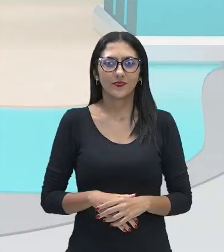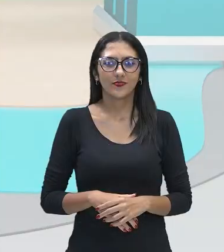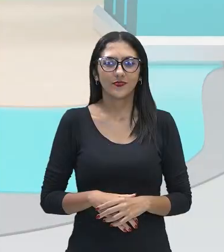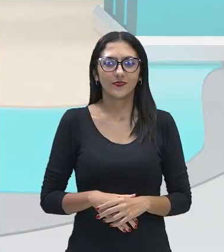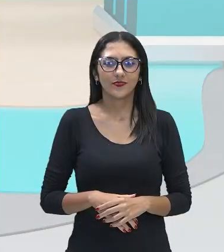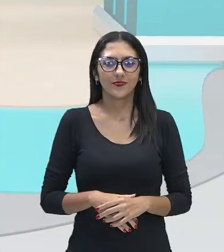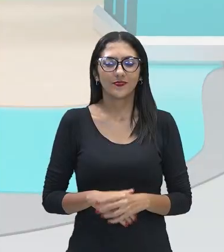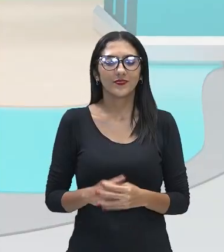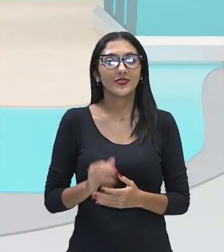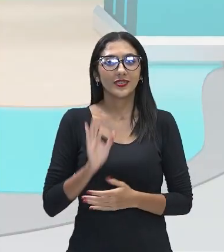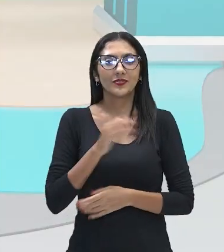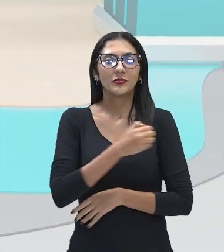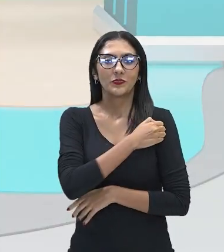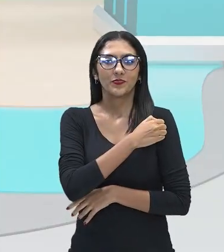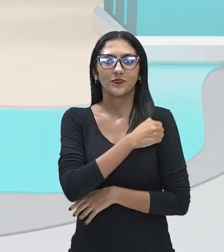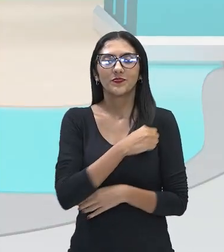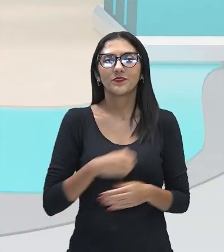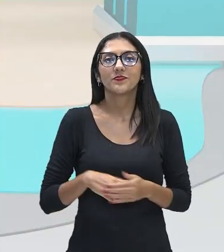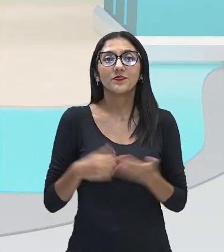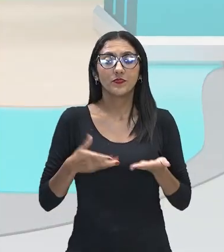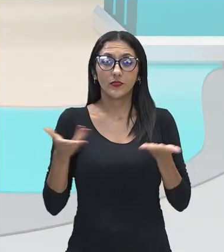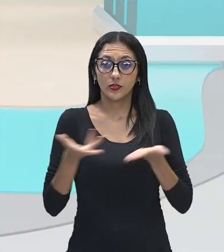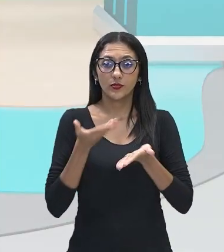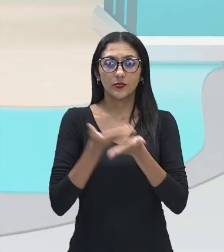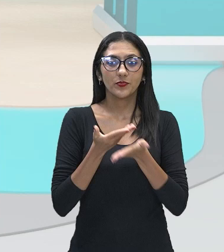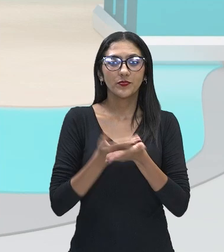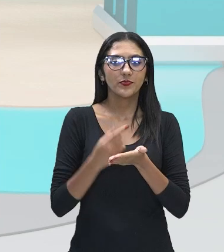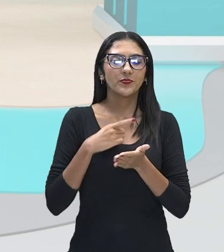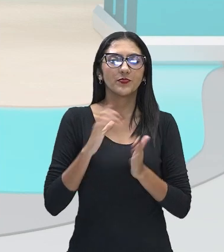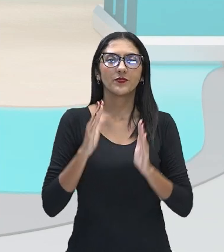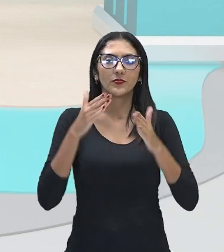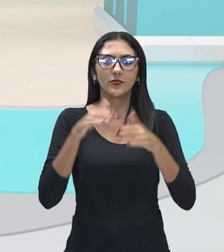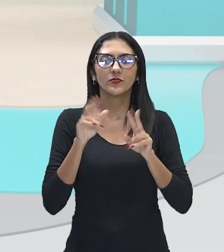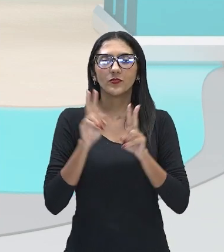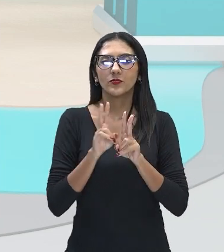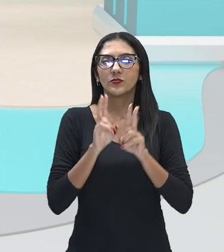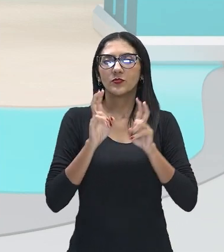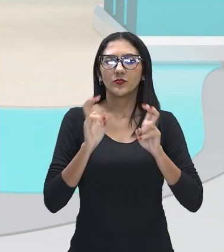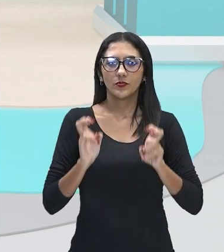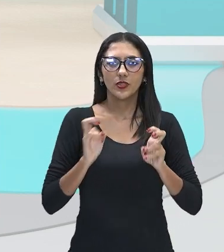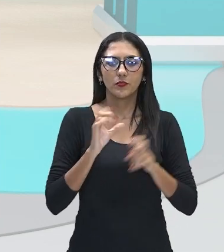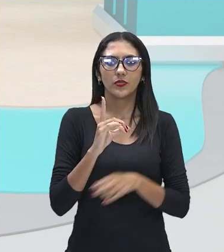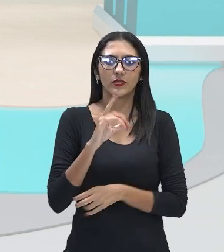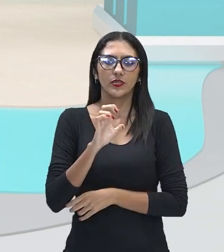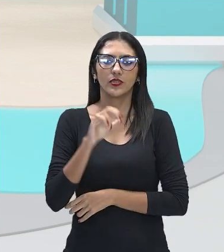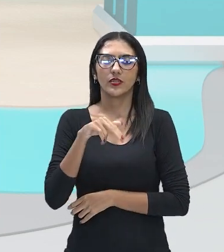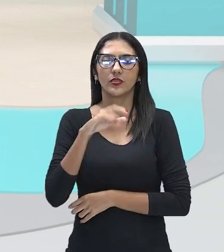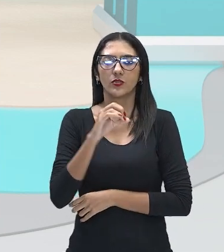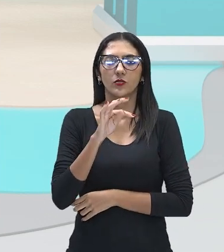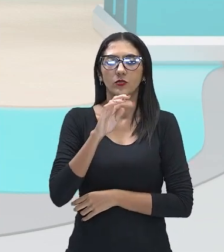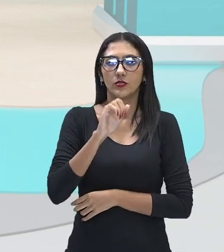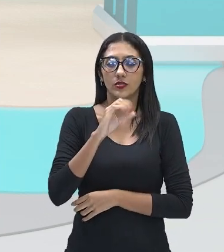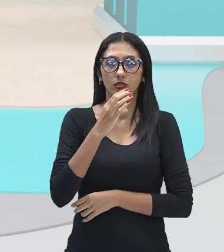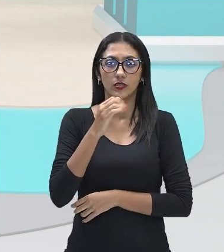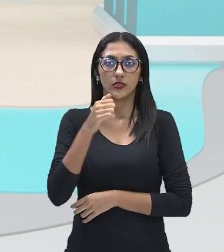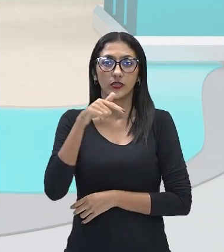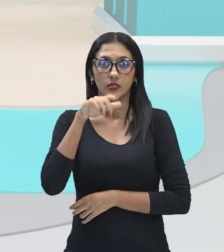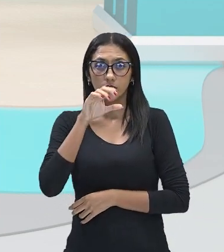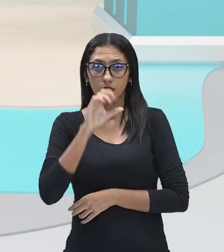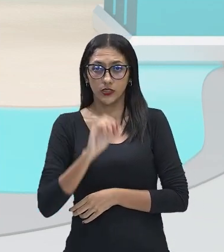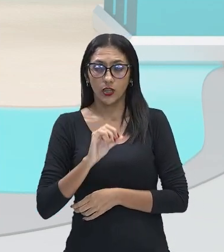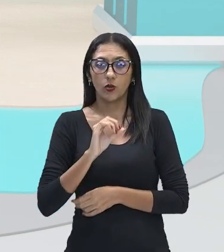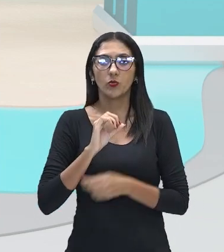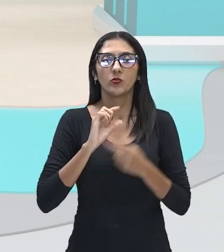Muito bem, turmas! Então, hoje nós iremos estudar o assunto chamado denotação e conotação, né? Que é o